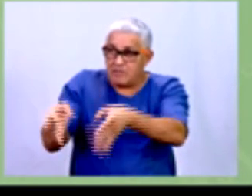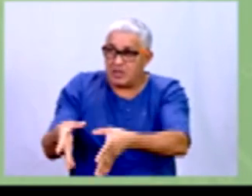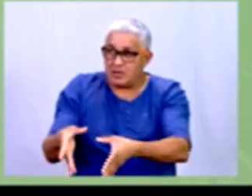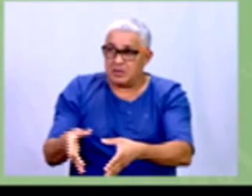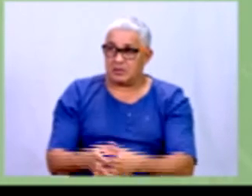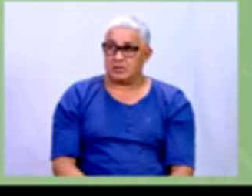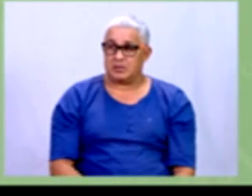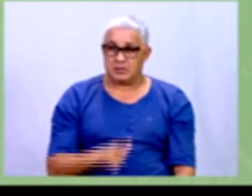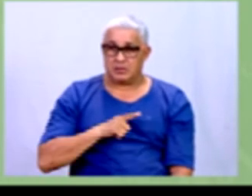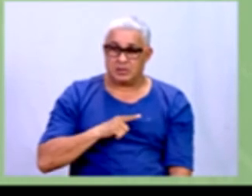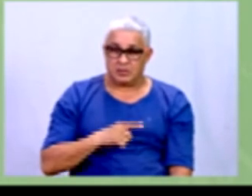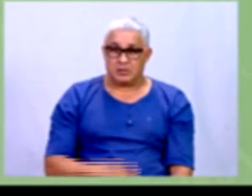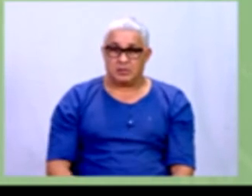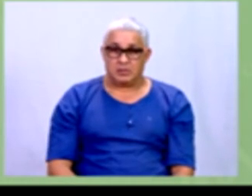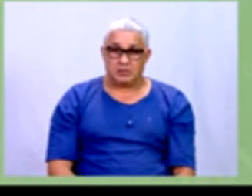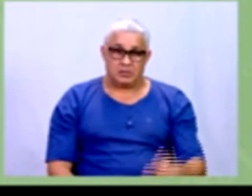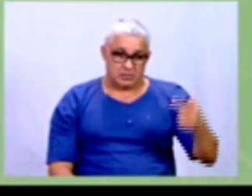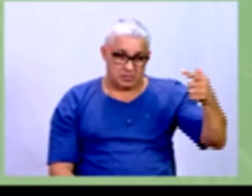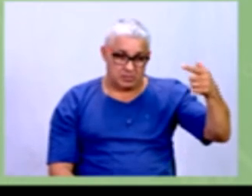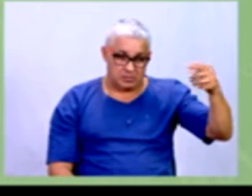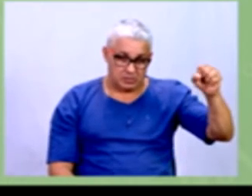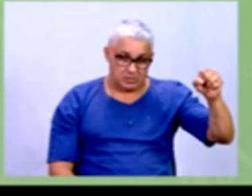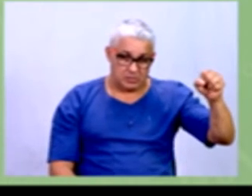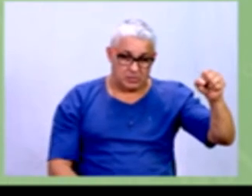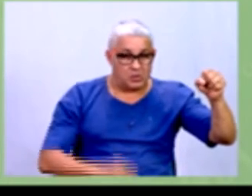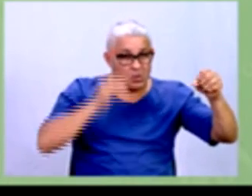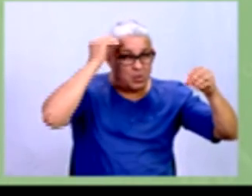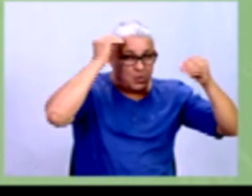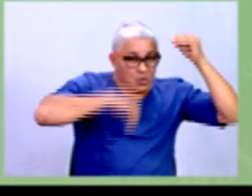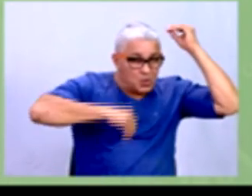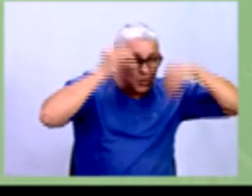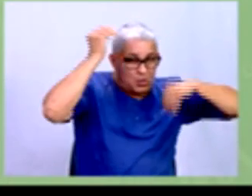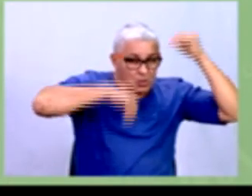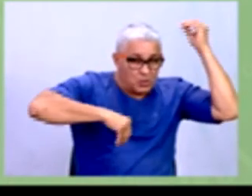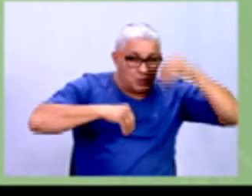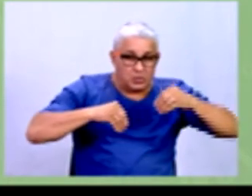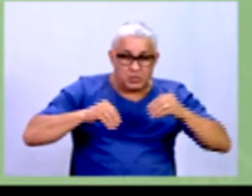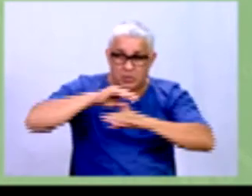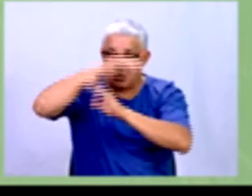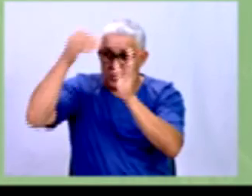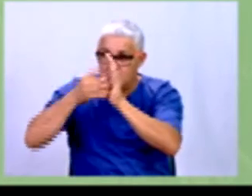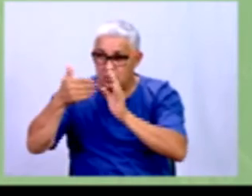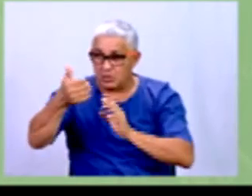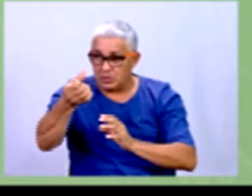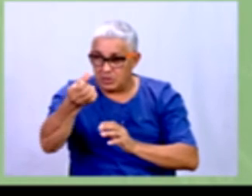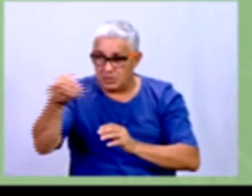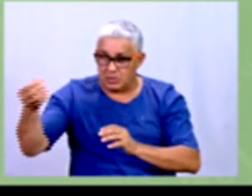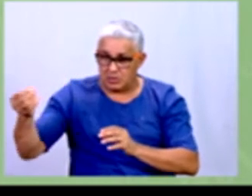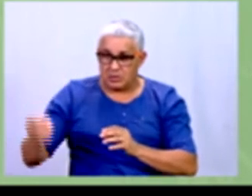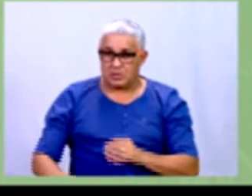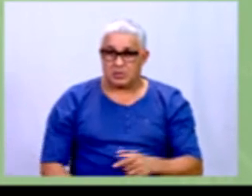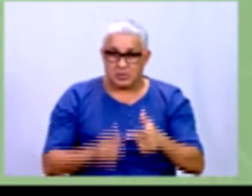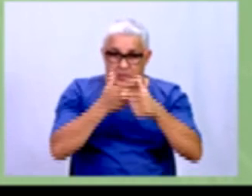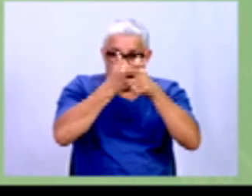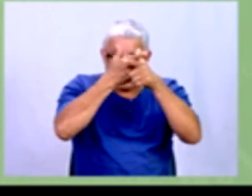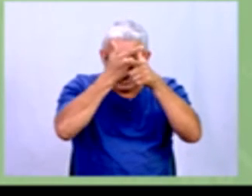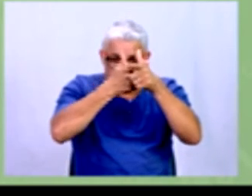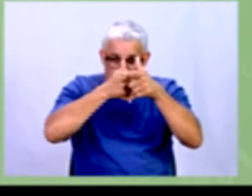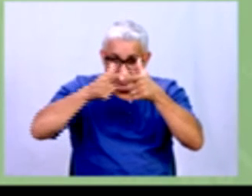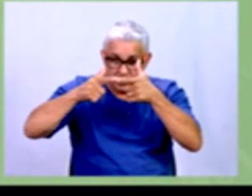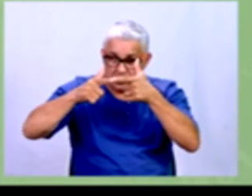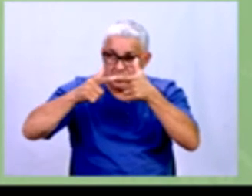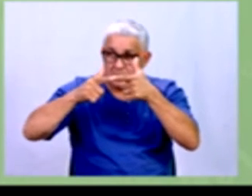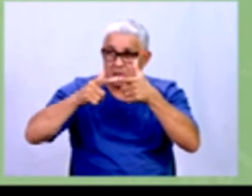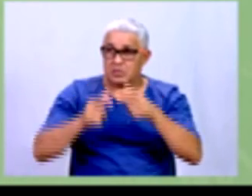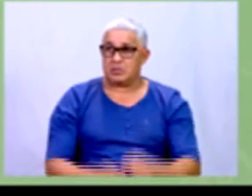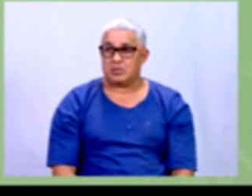Então, eu tenho aqui os 78 alunos que desistiram do total, que são 600. Essa divisão, gente tem um total aqui,